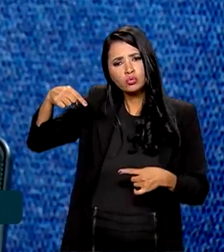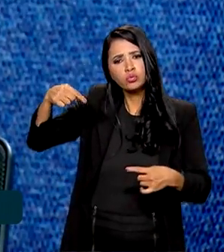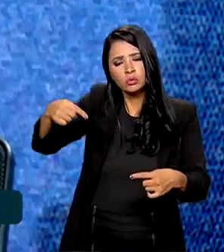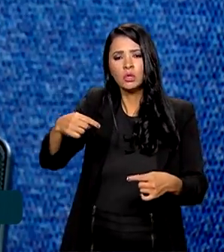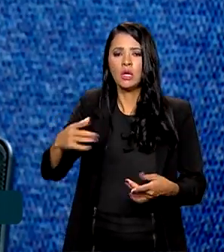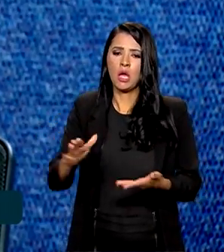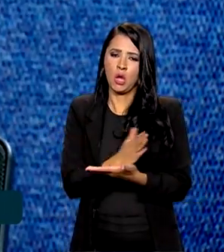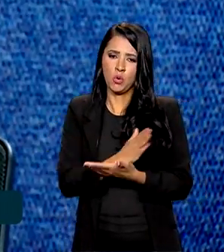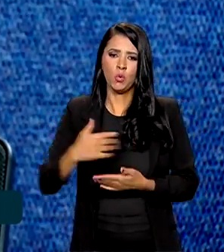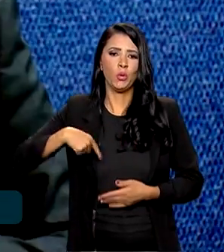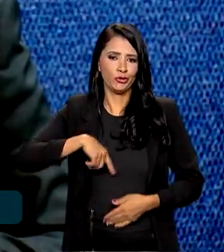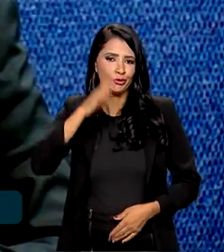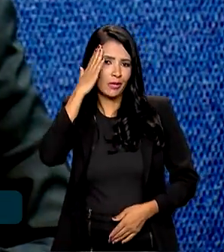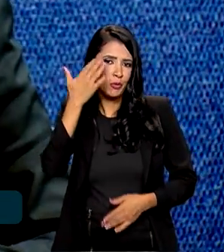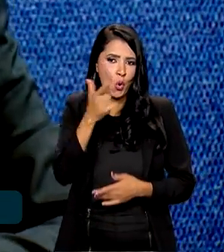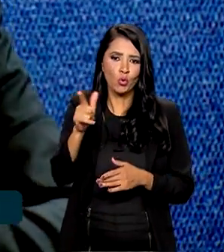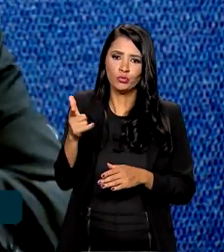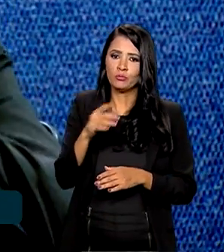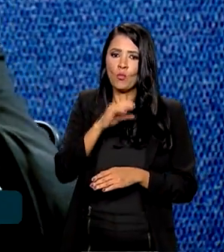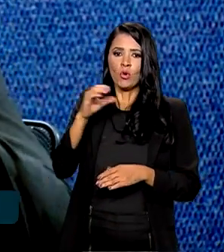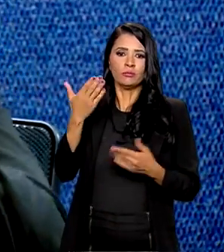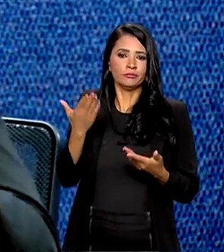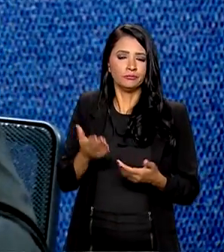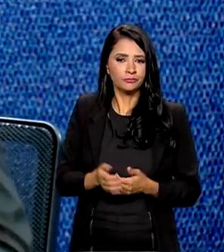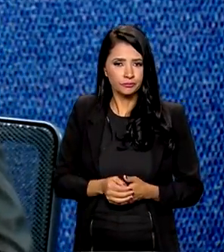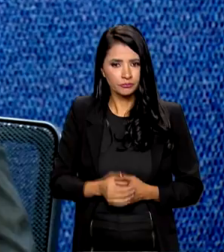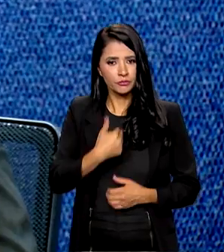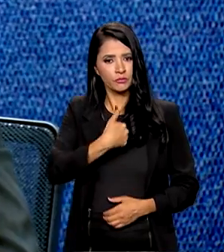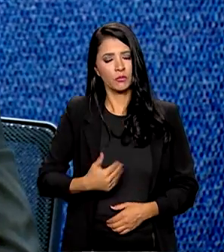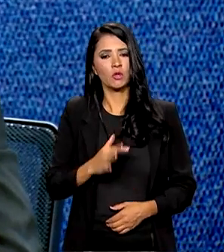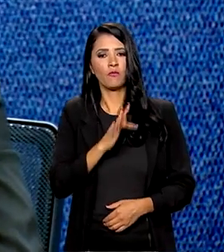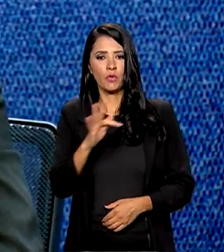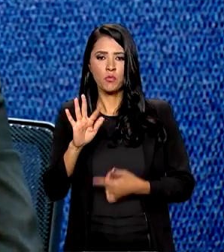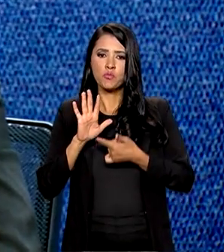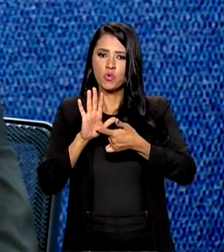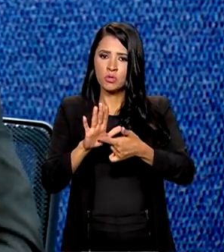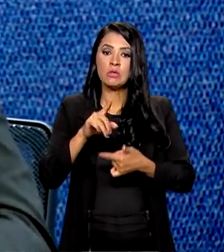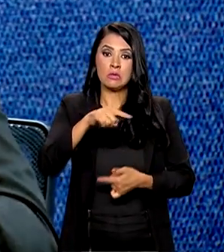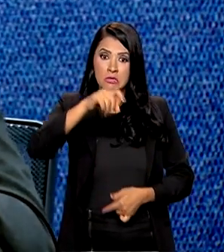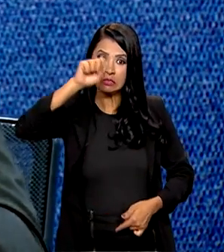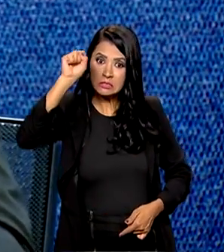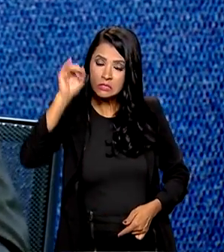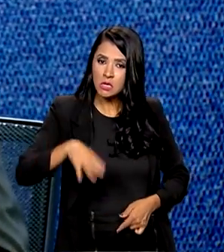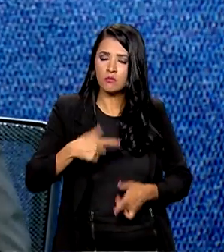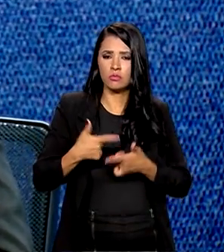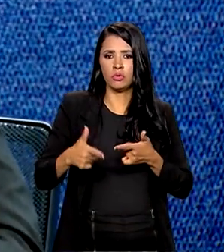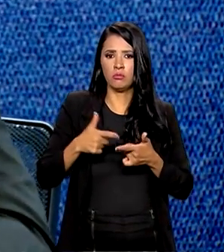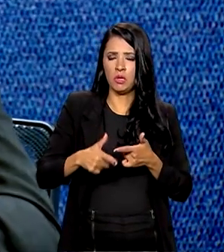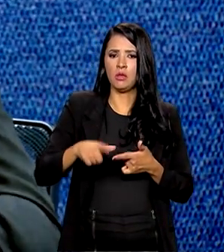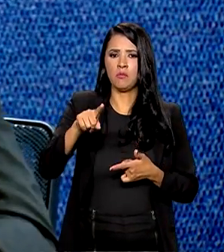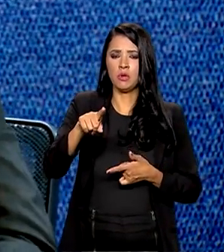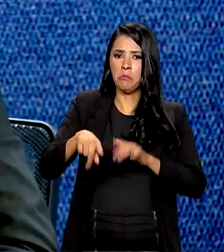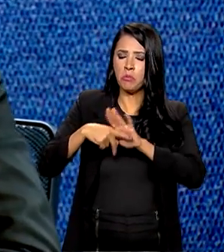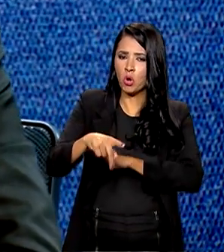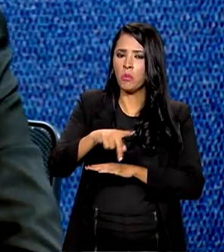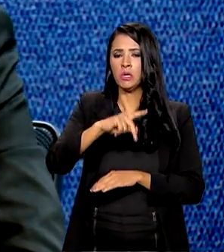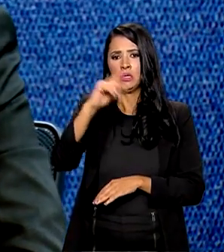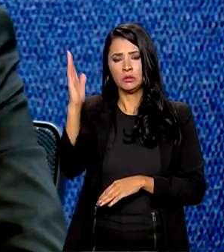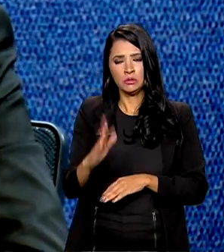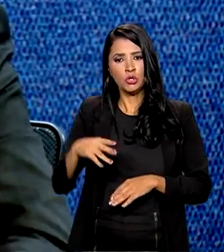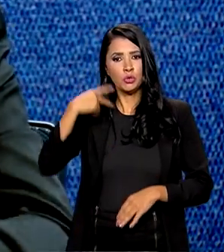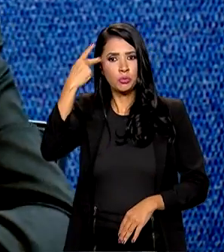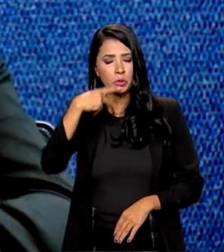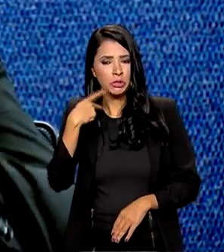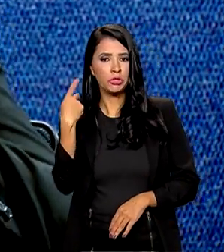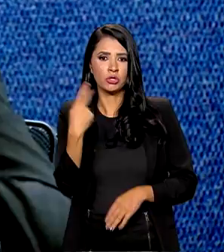Alguns a gente sabe, outros não. O governo federal mostrando que esse é sim um problema, é um problema de Estado, é um problema de políticas